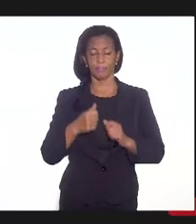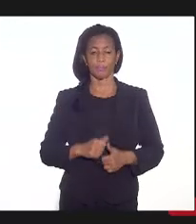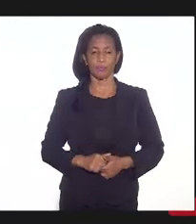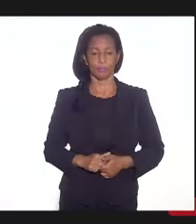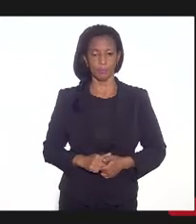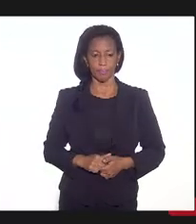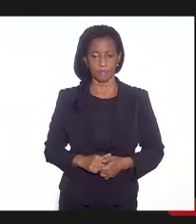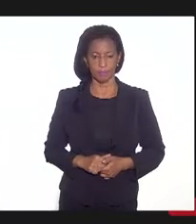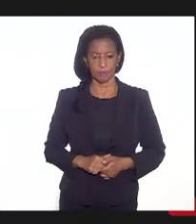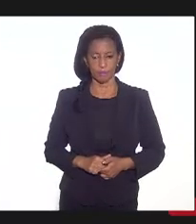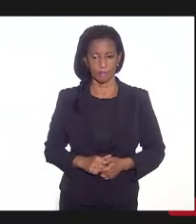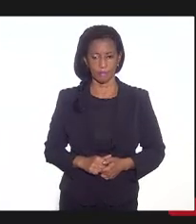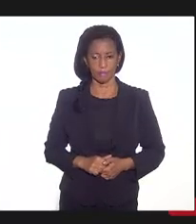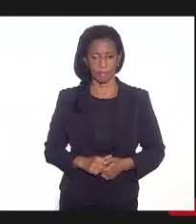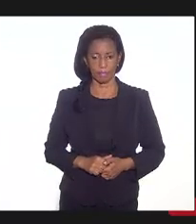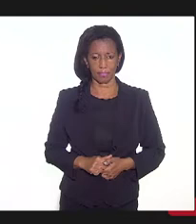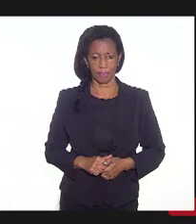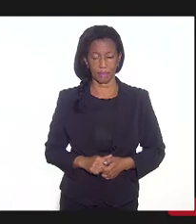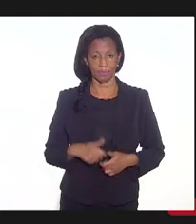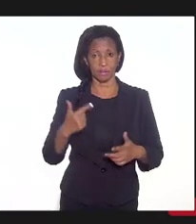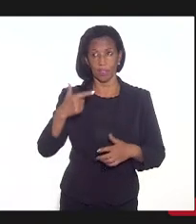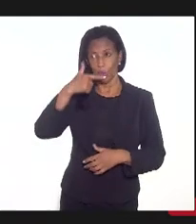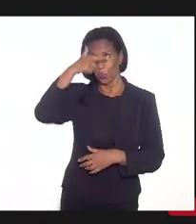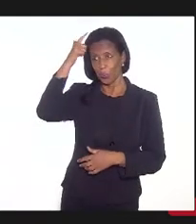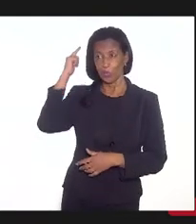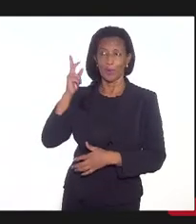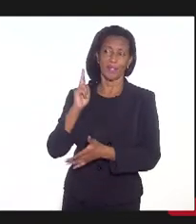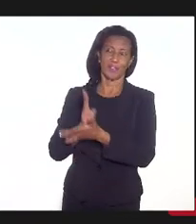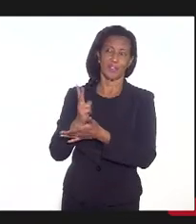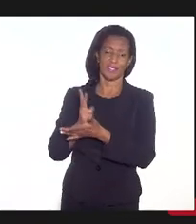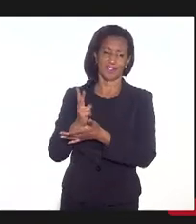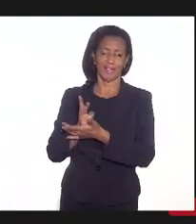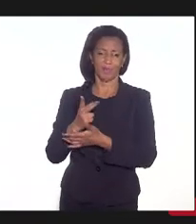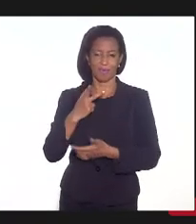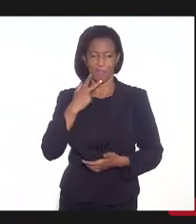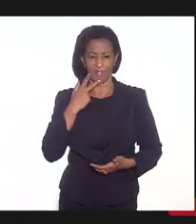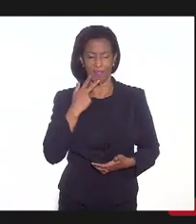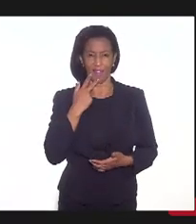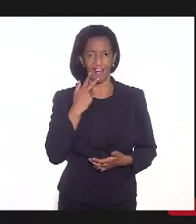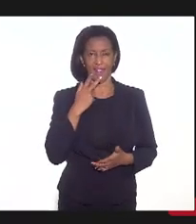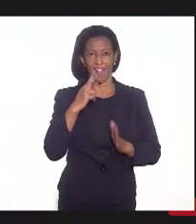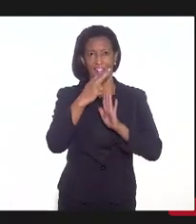Na verdade, você, deputado Luiz Paulo, que sempre fala a regra dos três quartos,